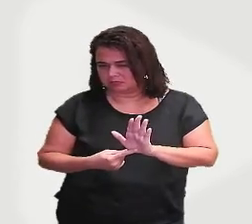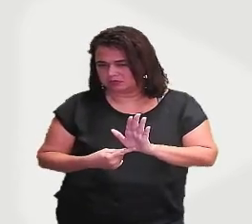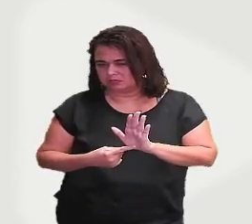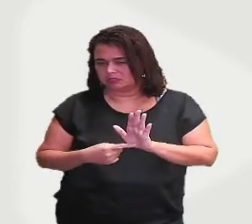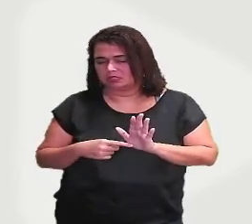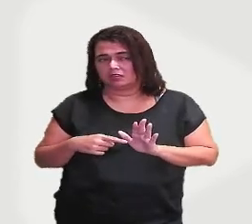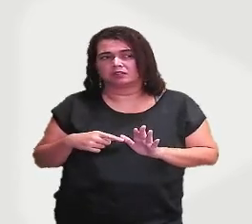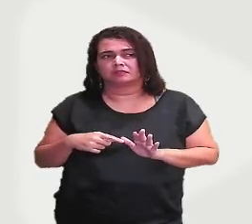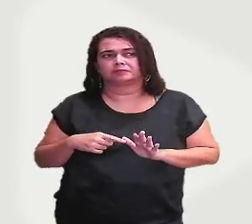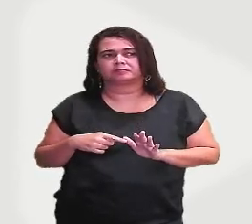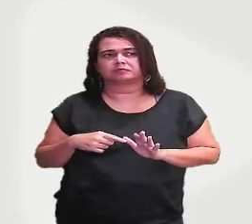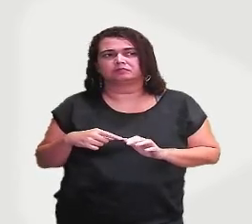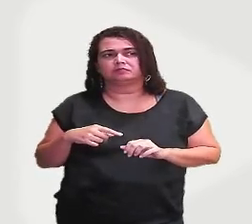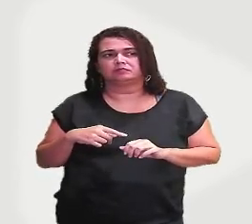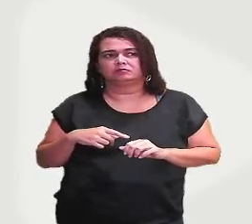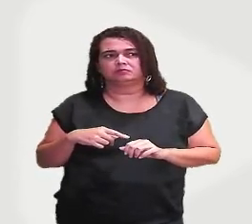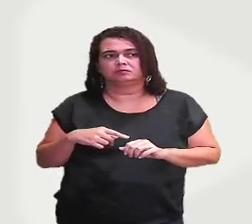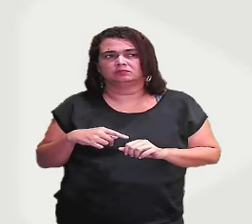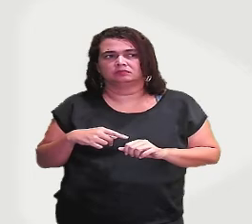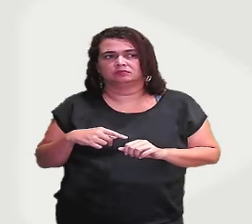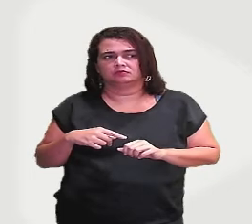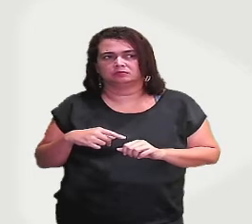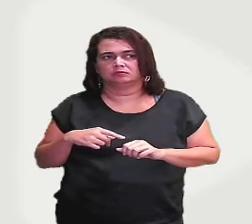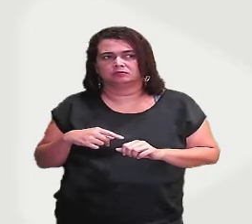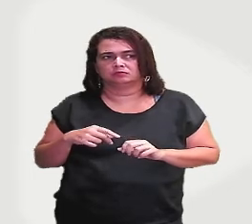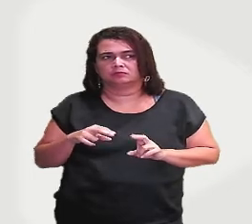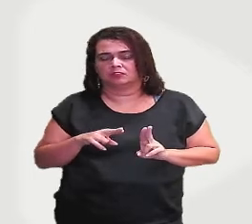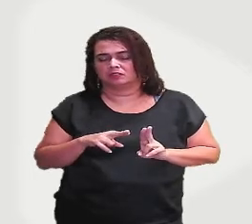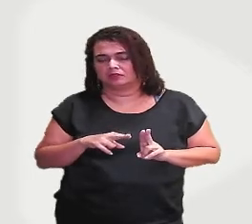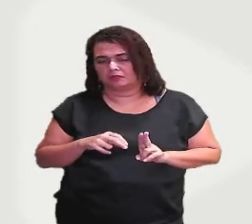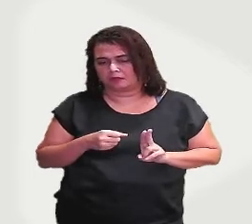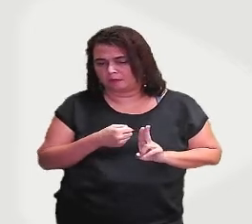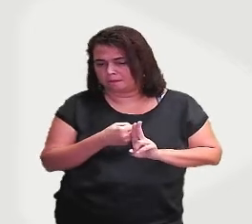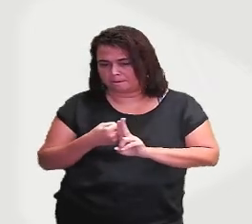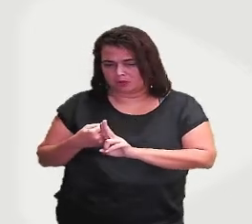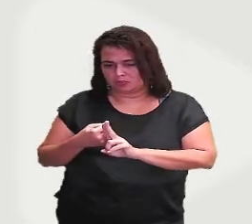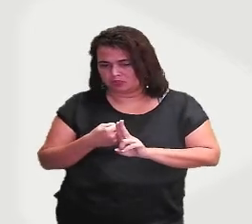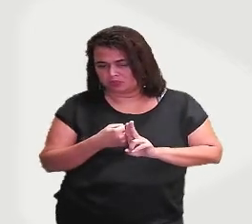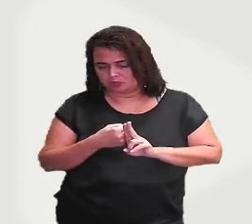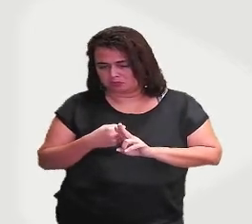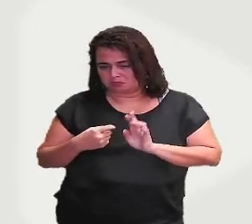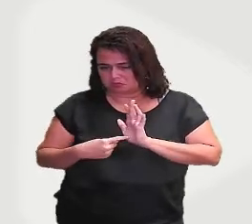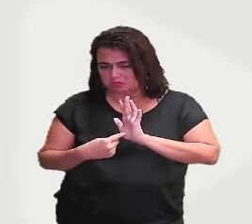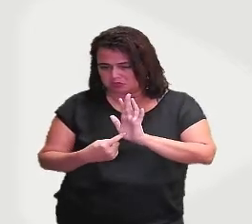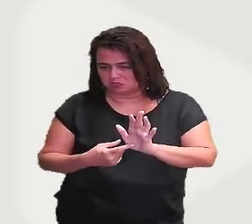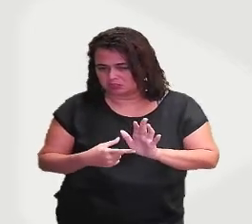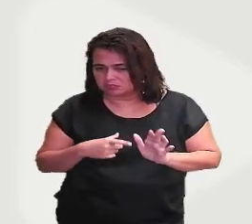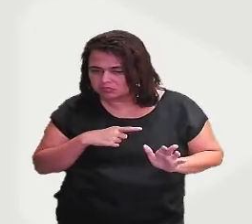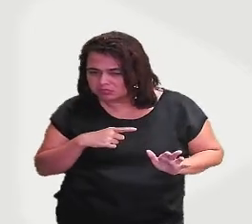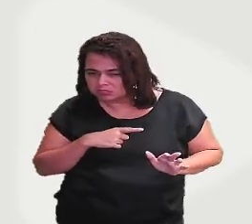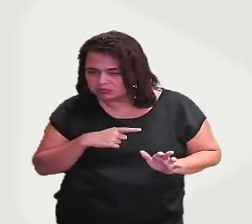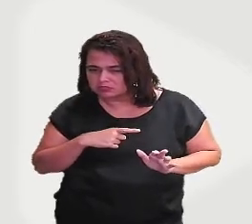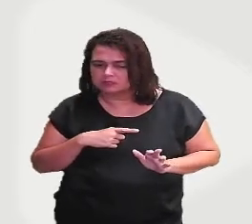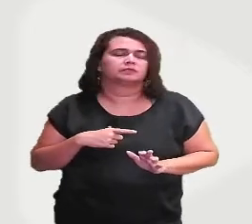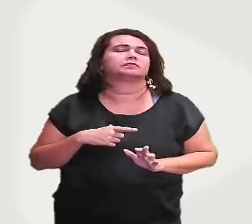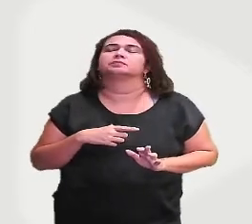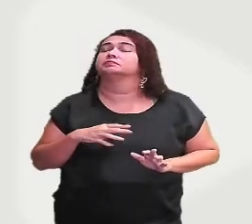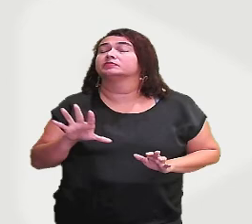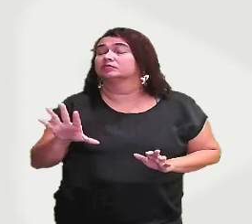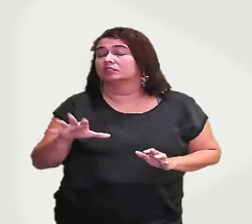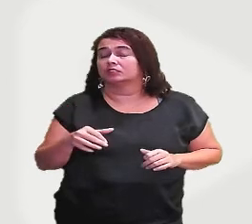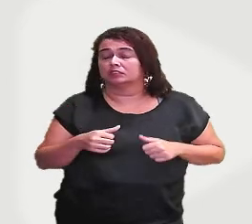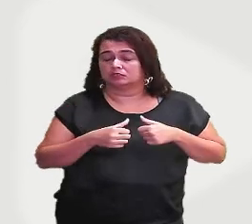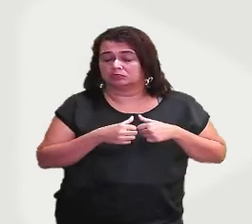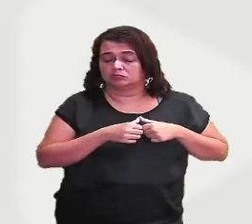Temos aí o de, mas o artigo a. Já na letra B, Estou numa biblioteca